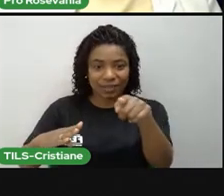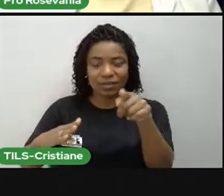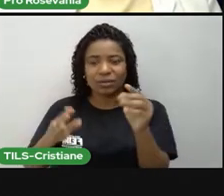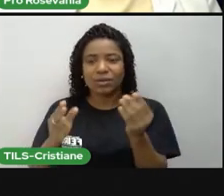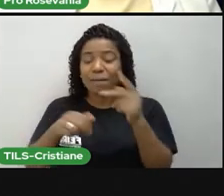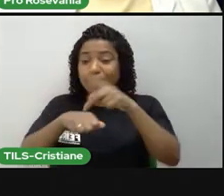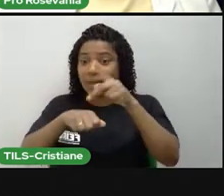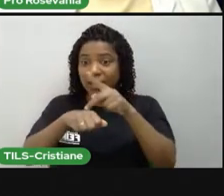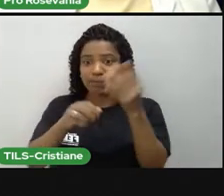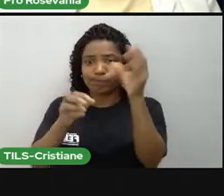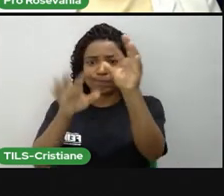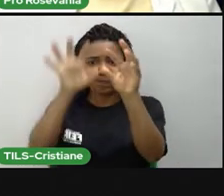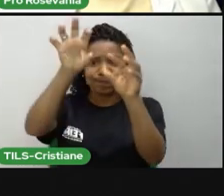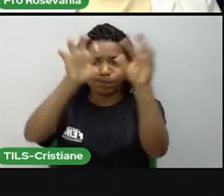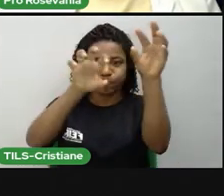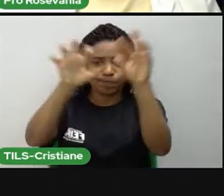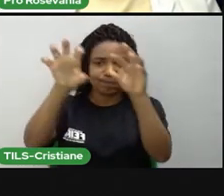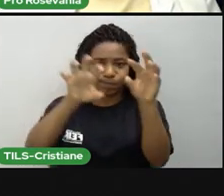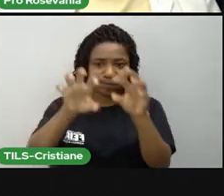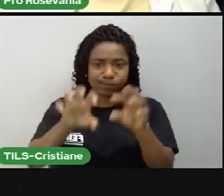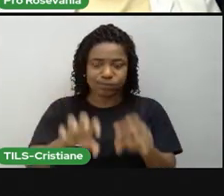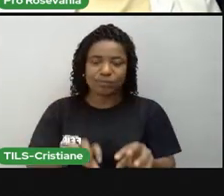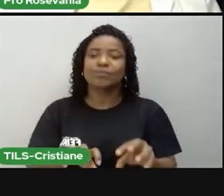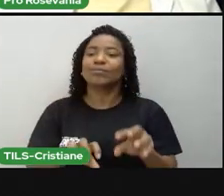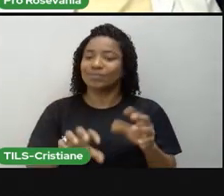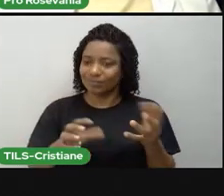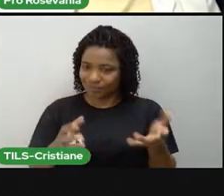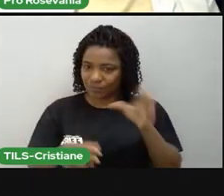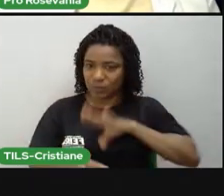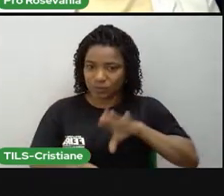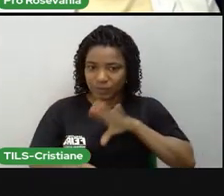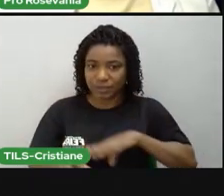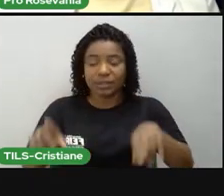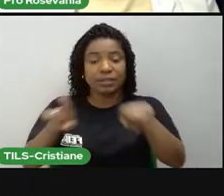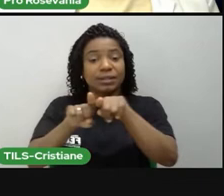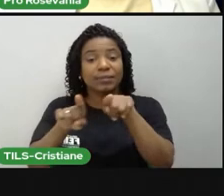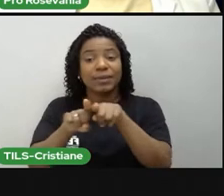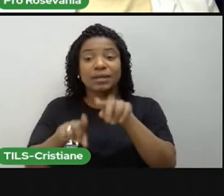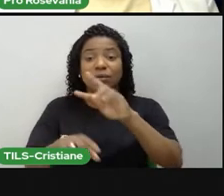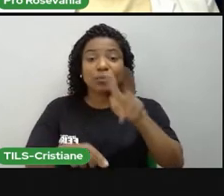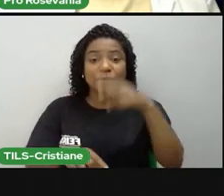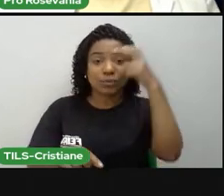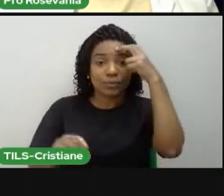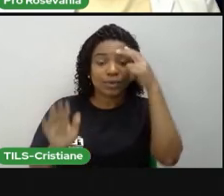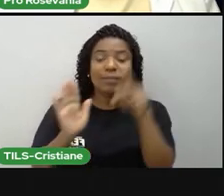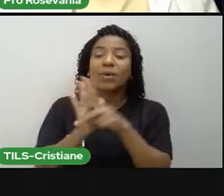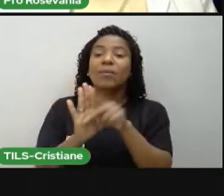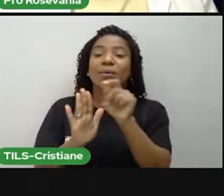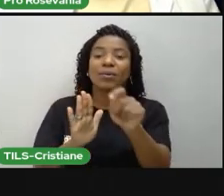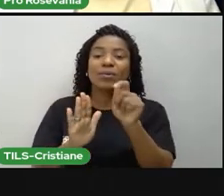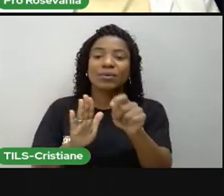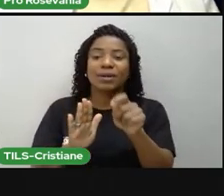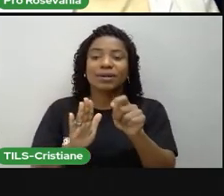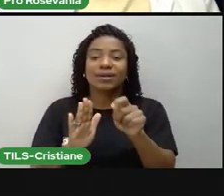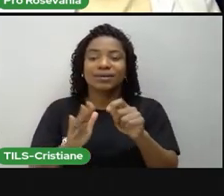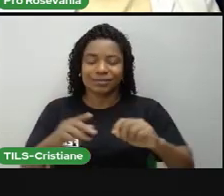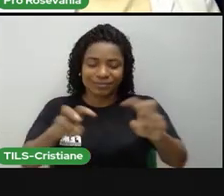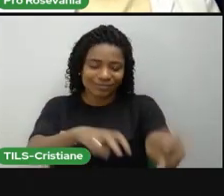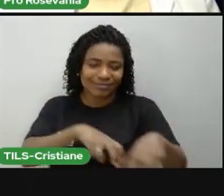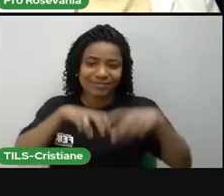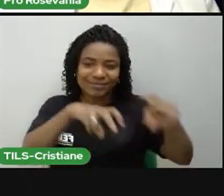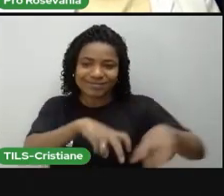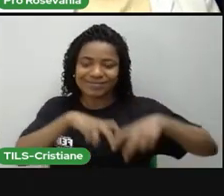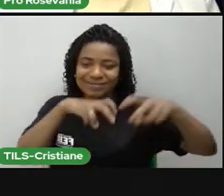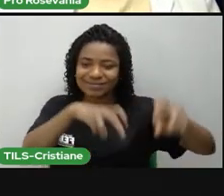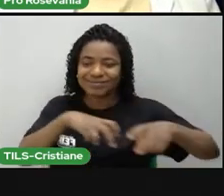outra coisa também referente, né, da nossa cultura é a pata do feijão, é, que representa, né, aquele momento ali onde as famílias se juntam pra,